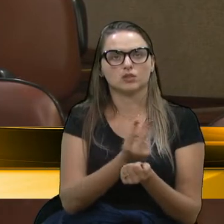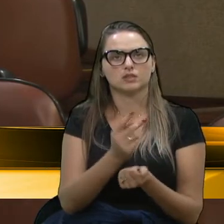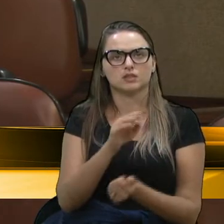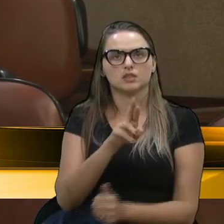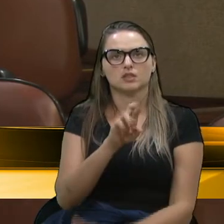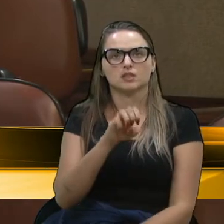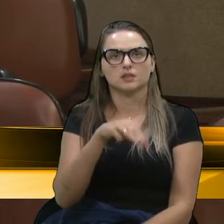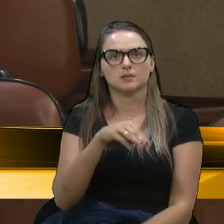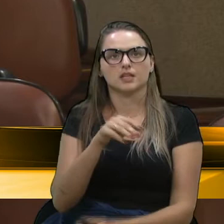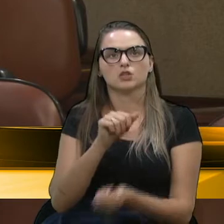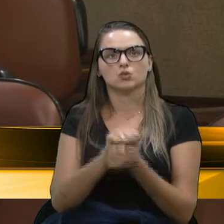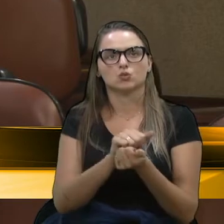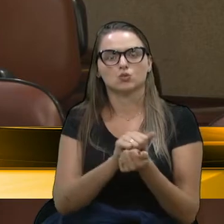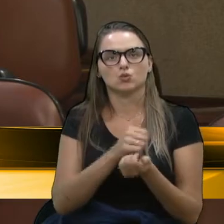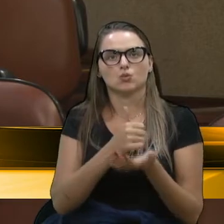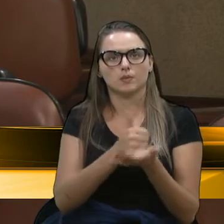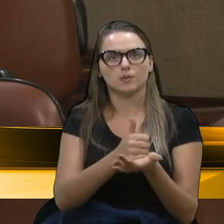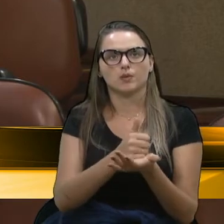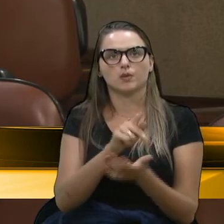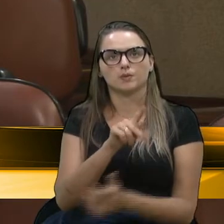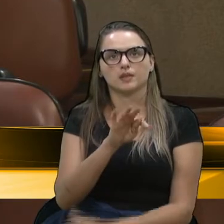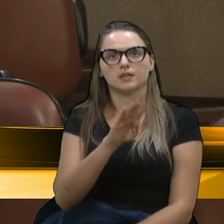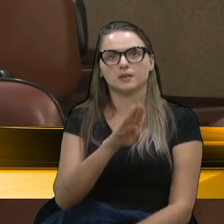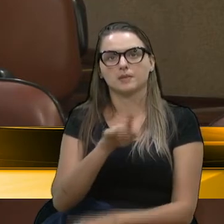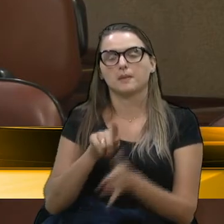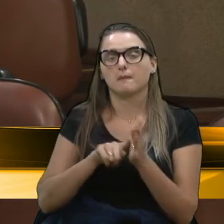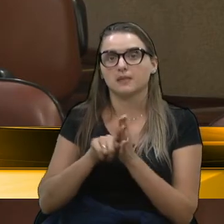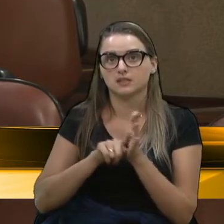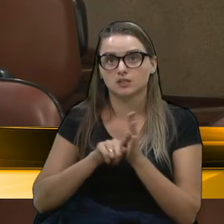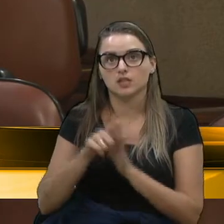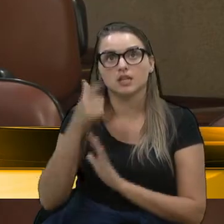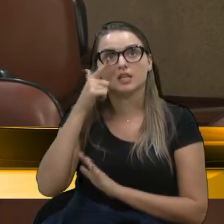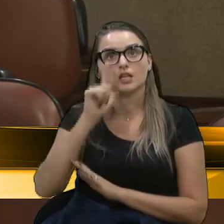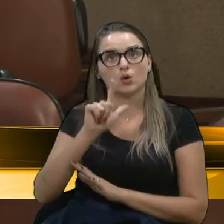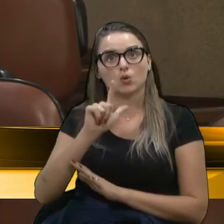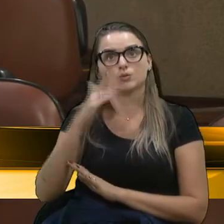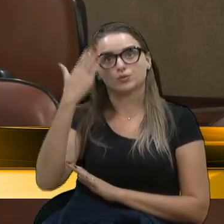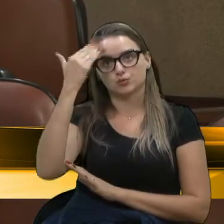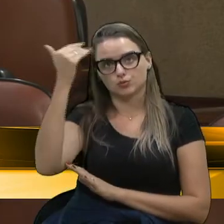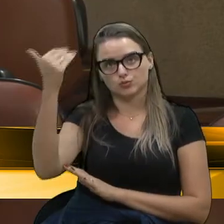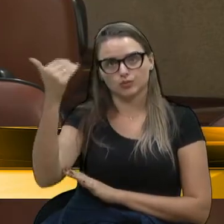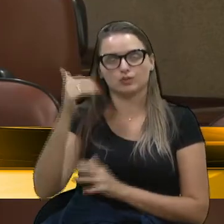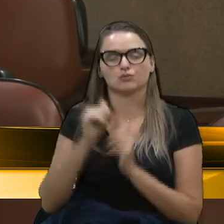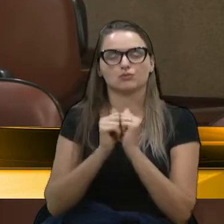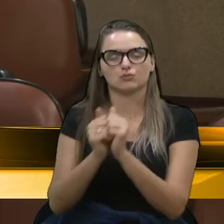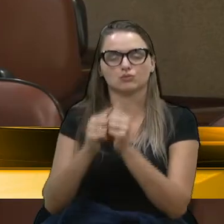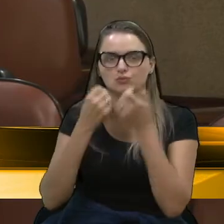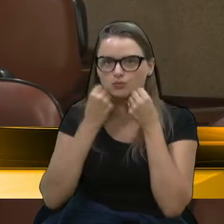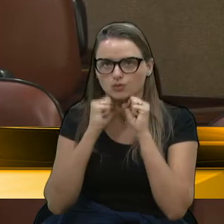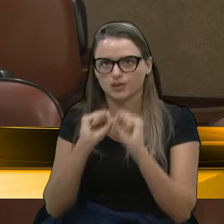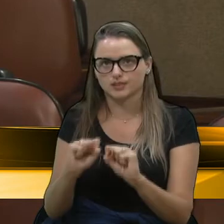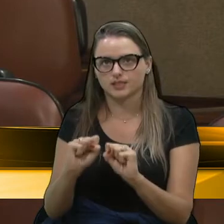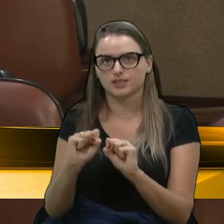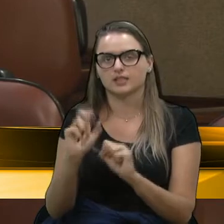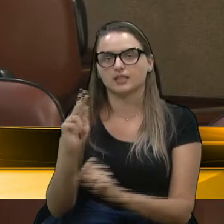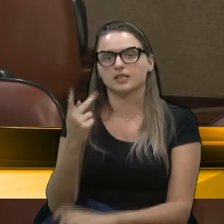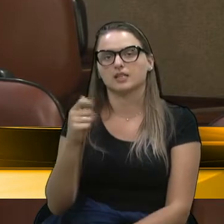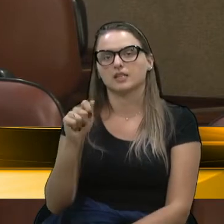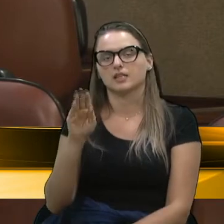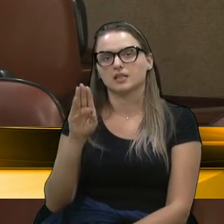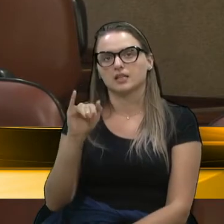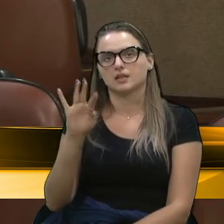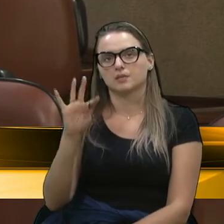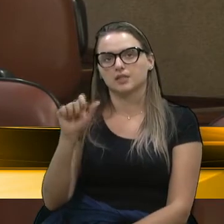bancada do PTB, foram atrás e conseguiram êxito através da Secretaria da Habitação, o senhor